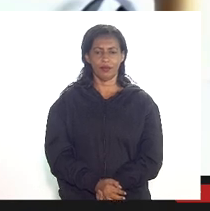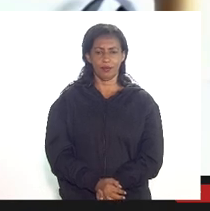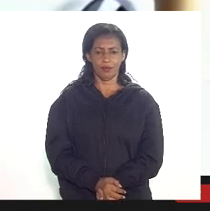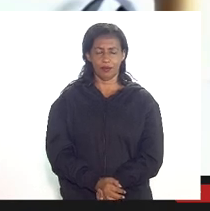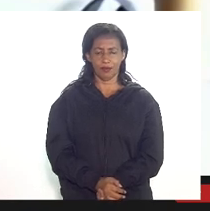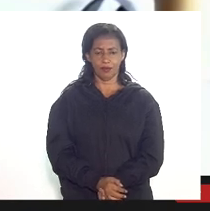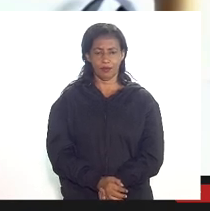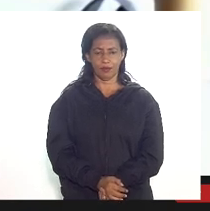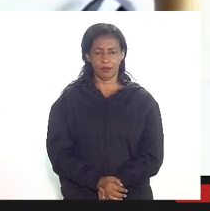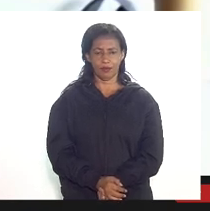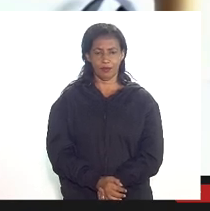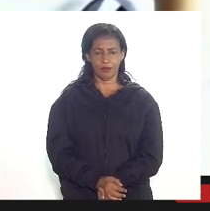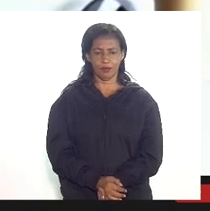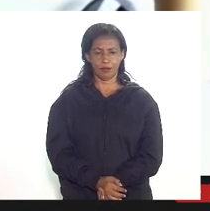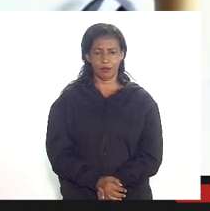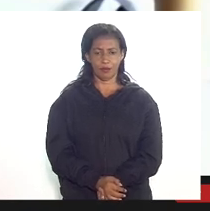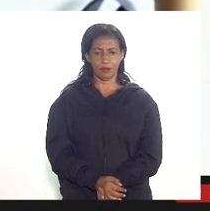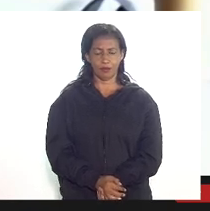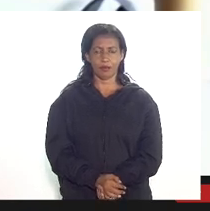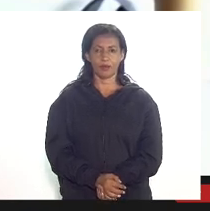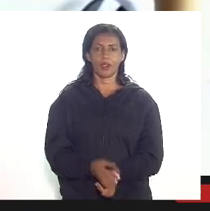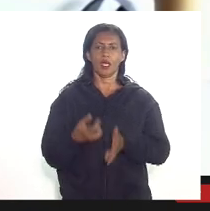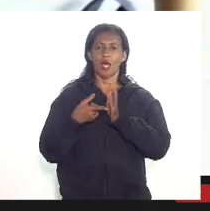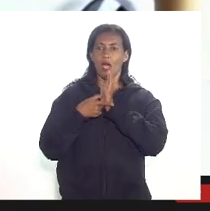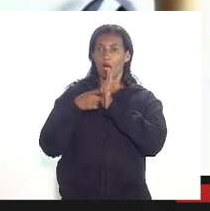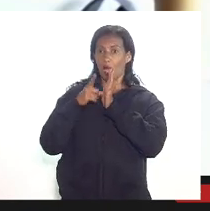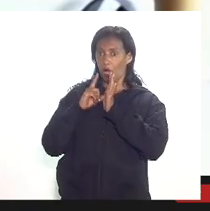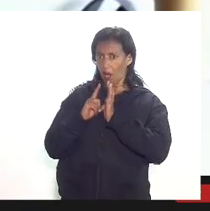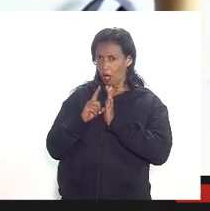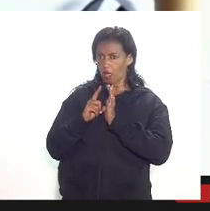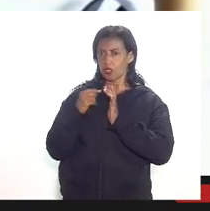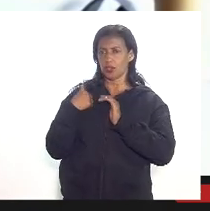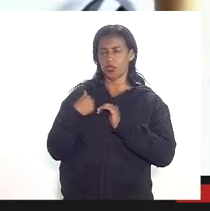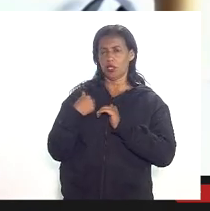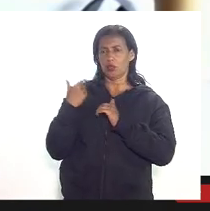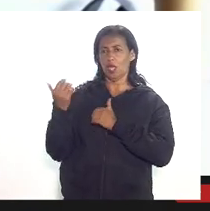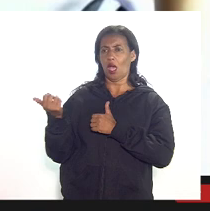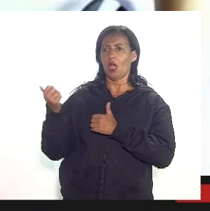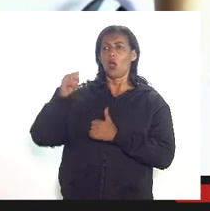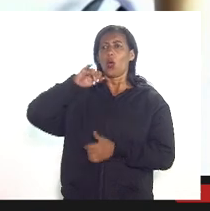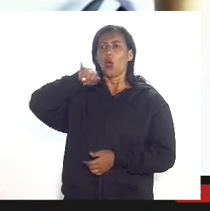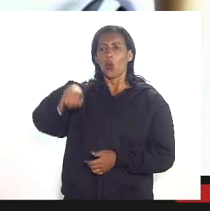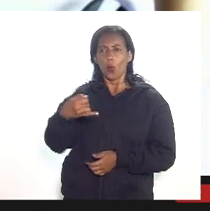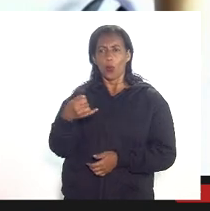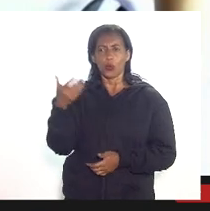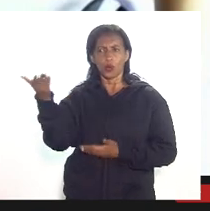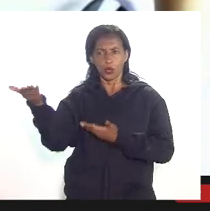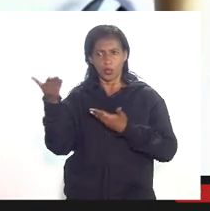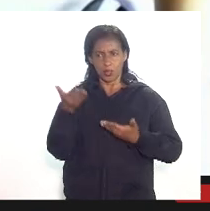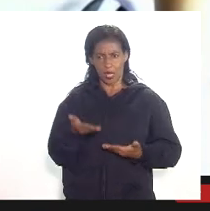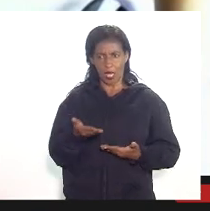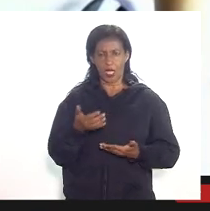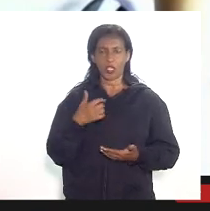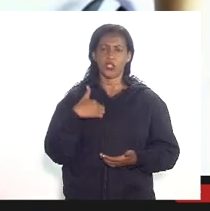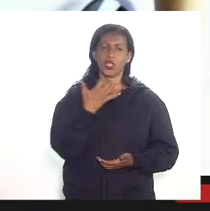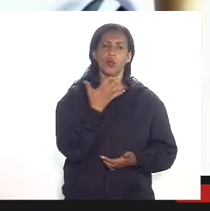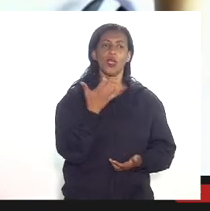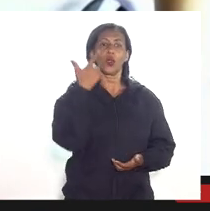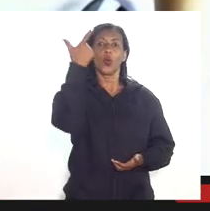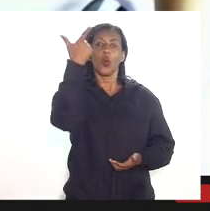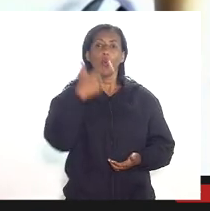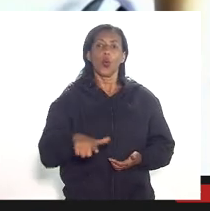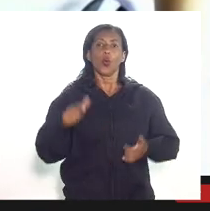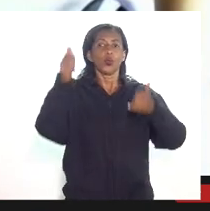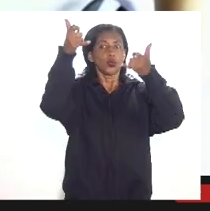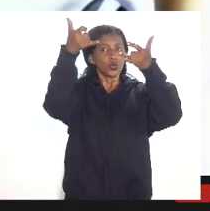dar o direito ao contraditório da NP eu queria dar outra explicação a NP está